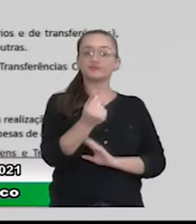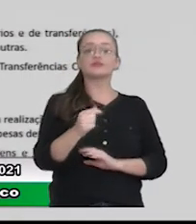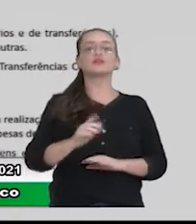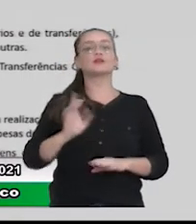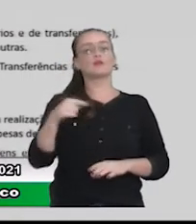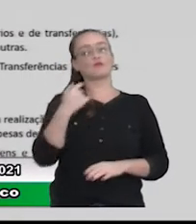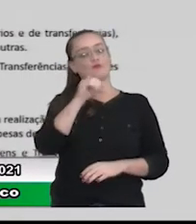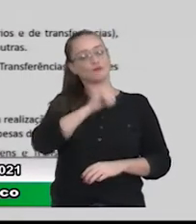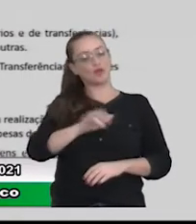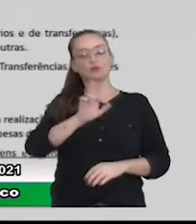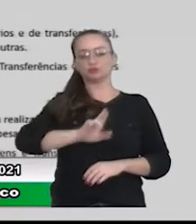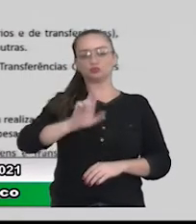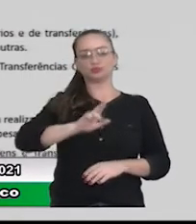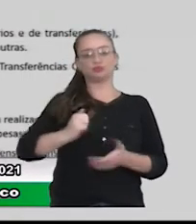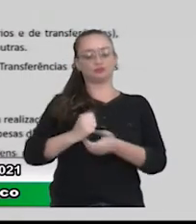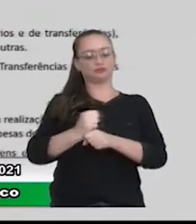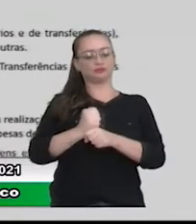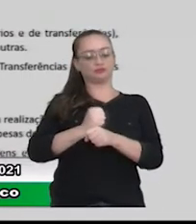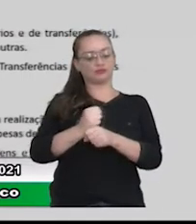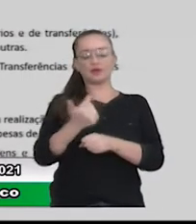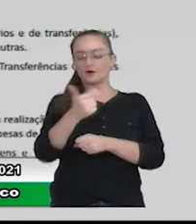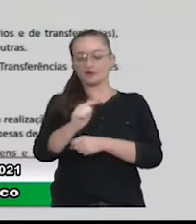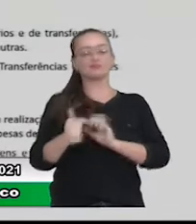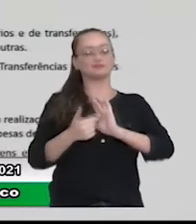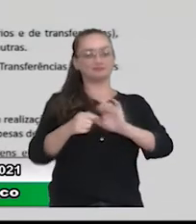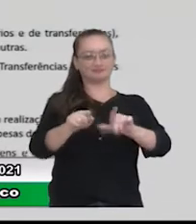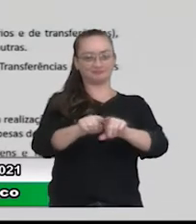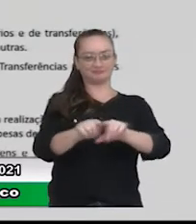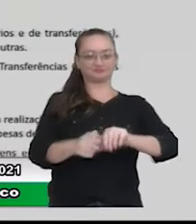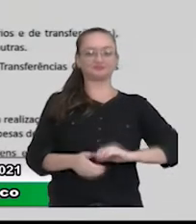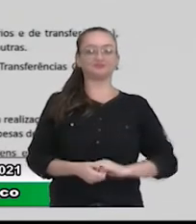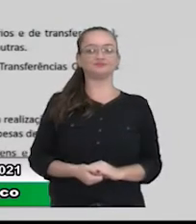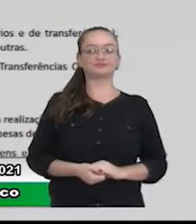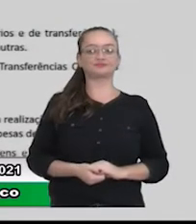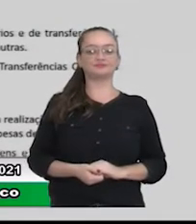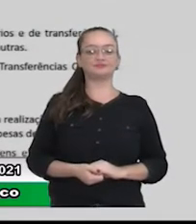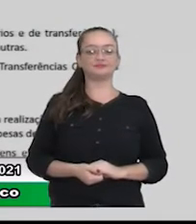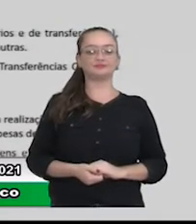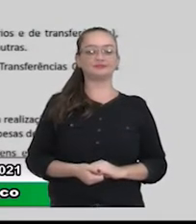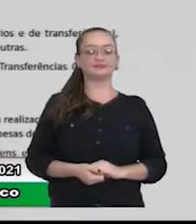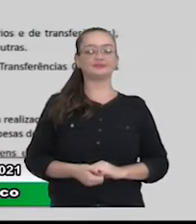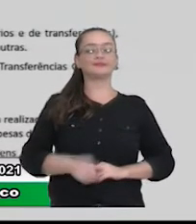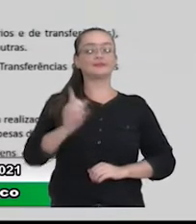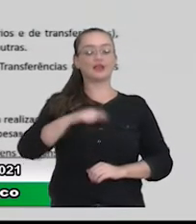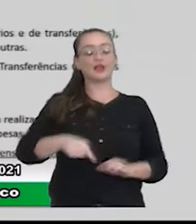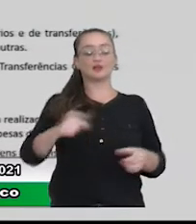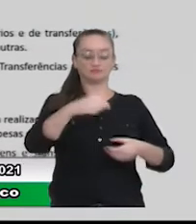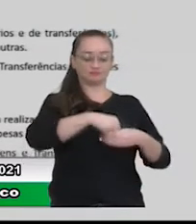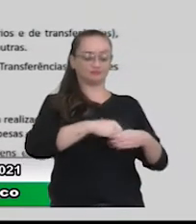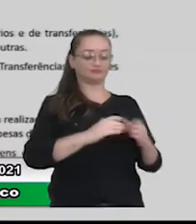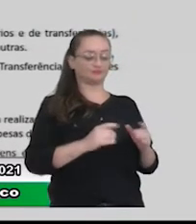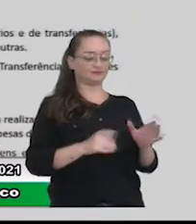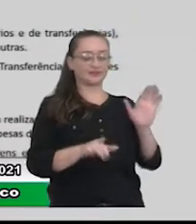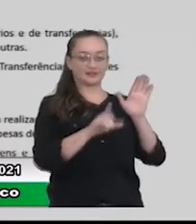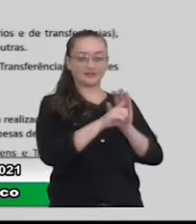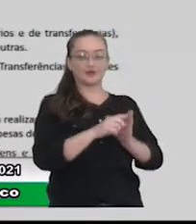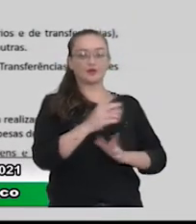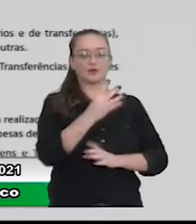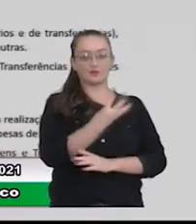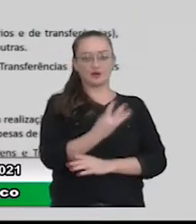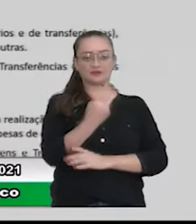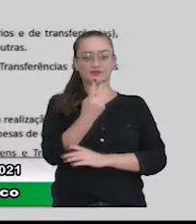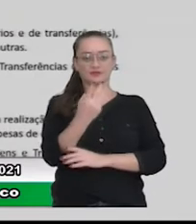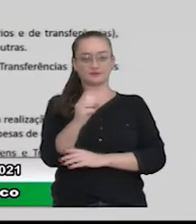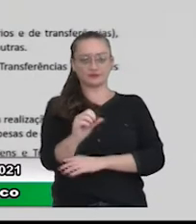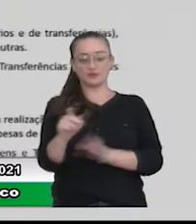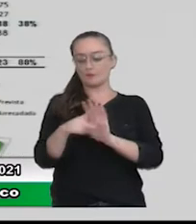vai falar muito ao longo dos anos e nas próximas apresentações, e é o que está na lei, na lei 4.320, de 64.